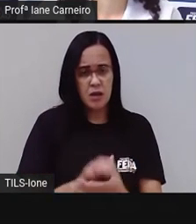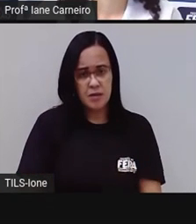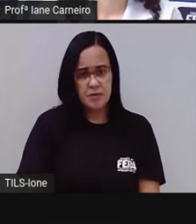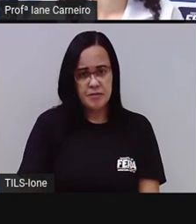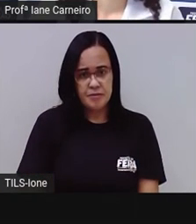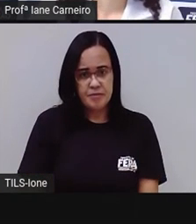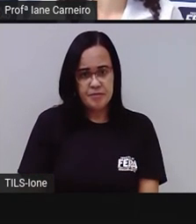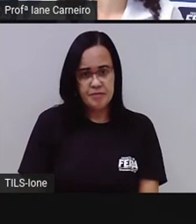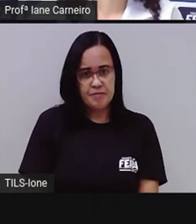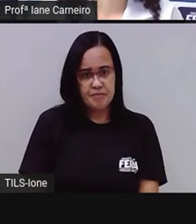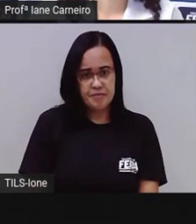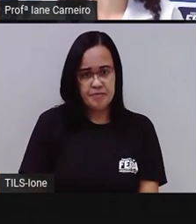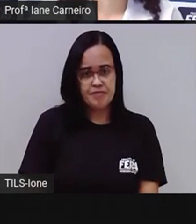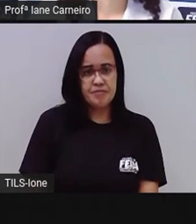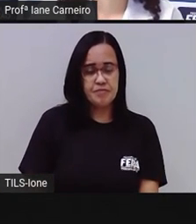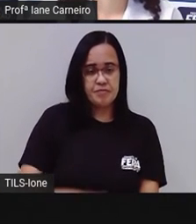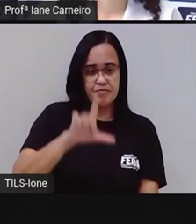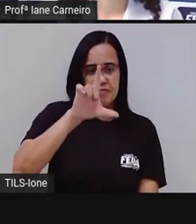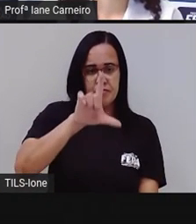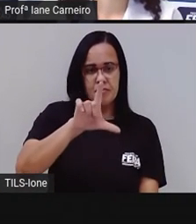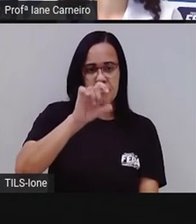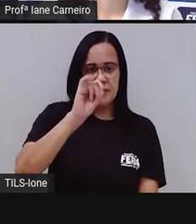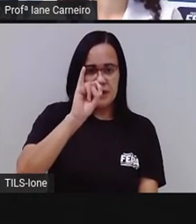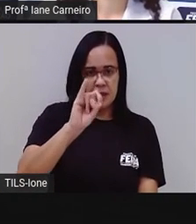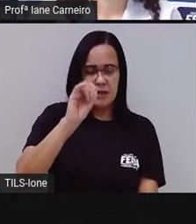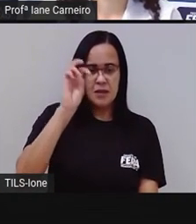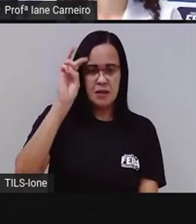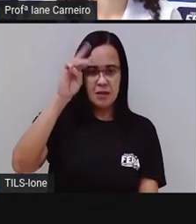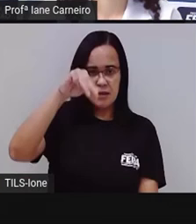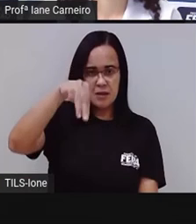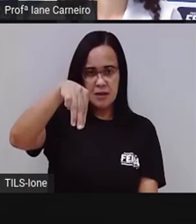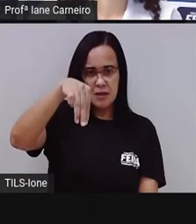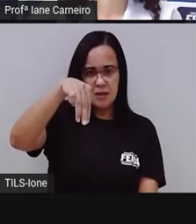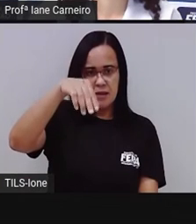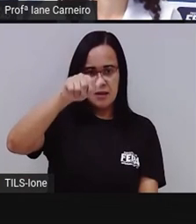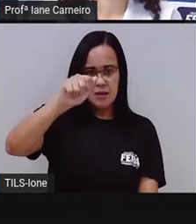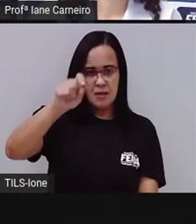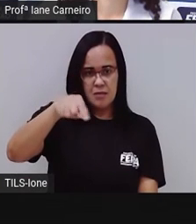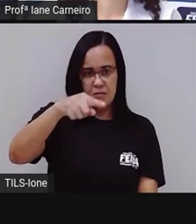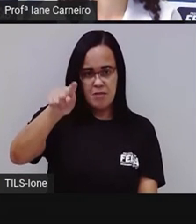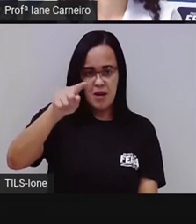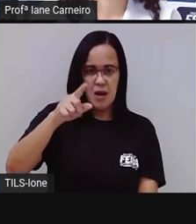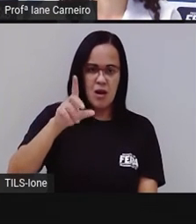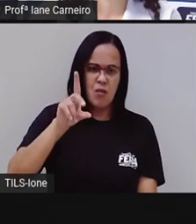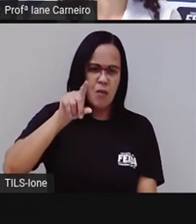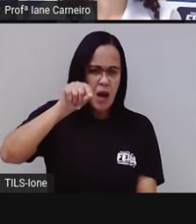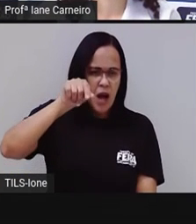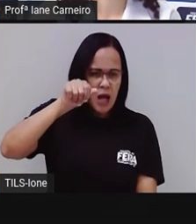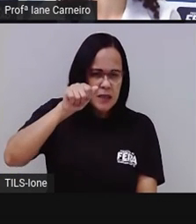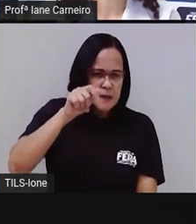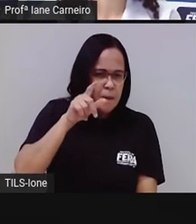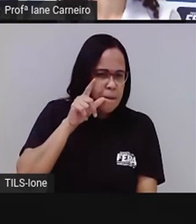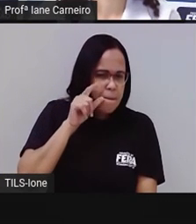né? Limão. Será que tem uma palavra dentro da palavra limão?